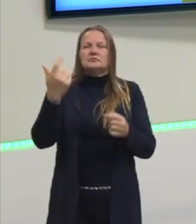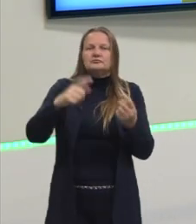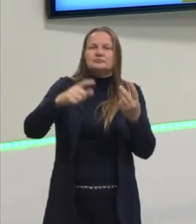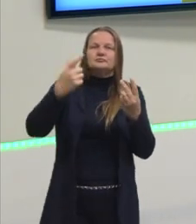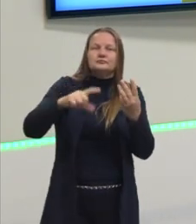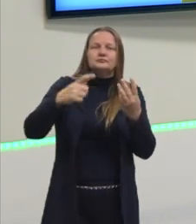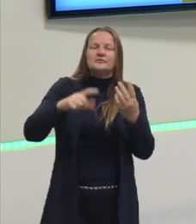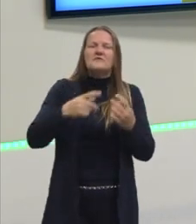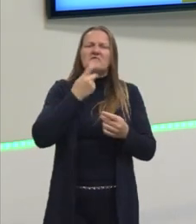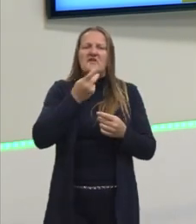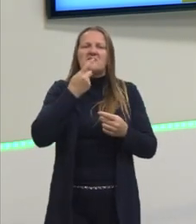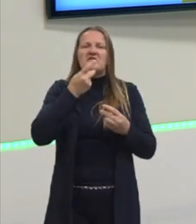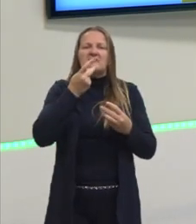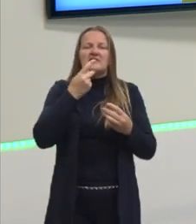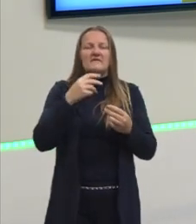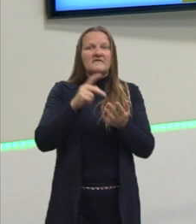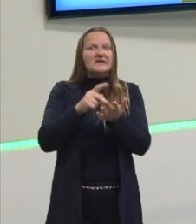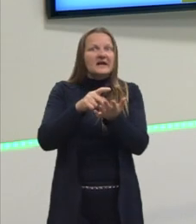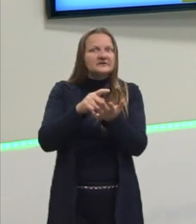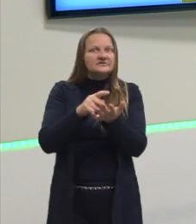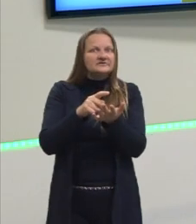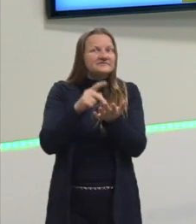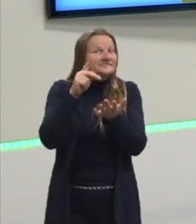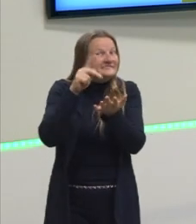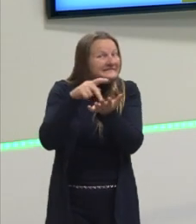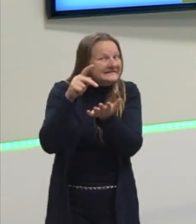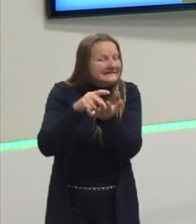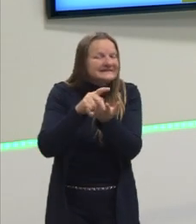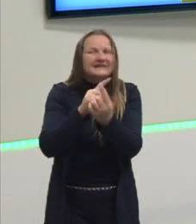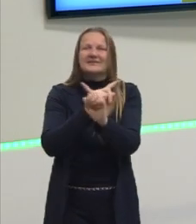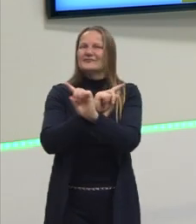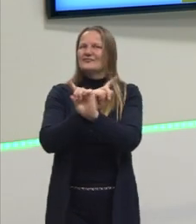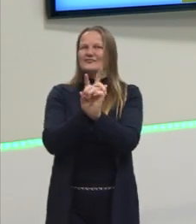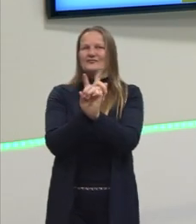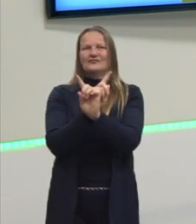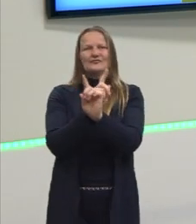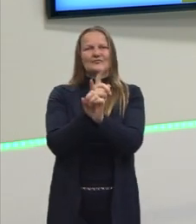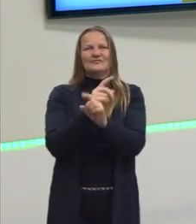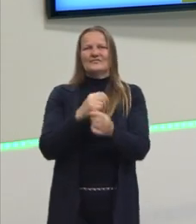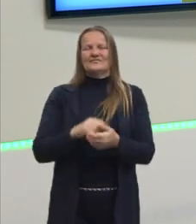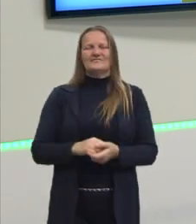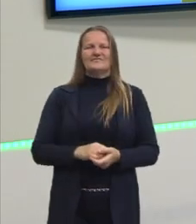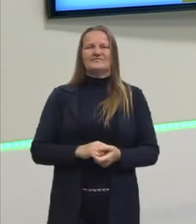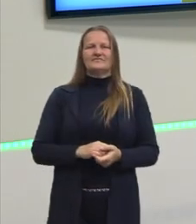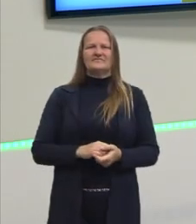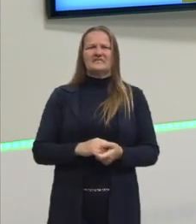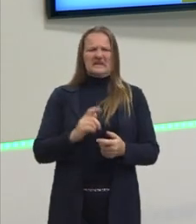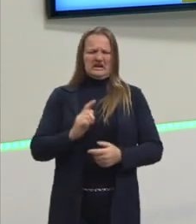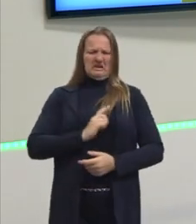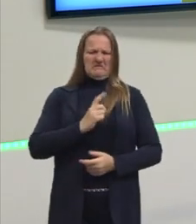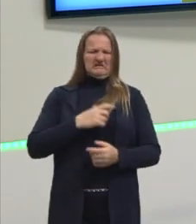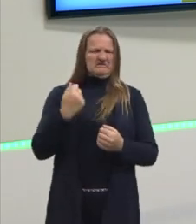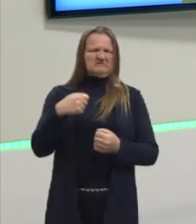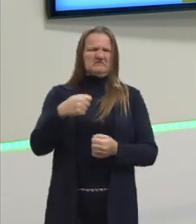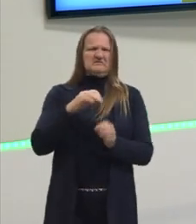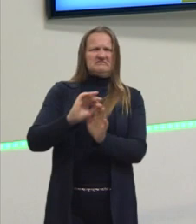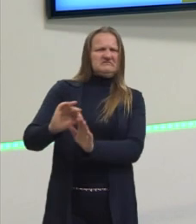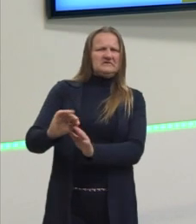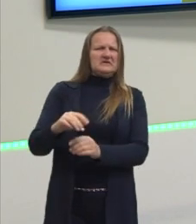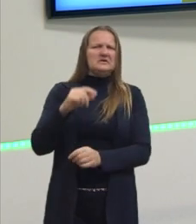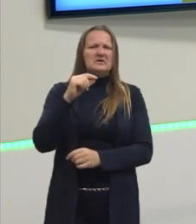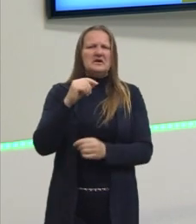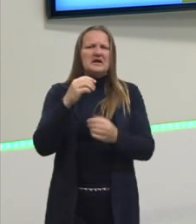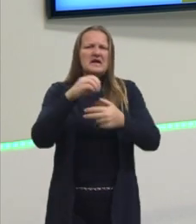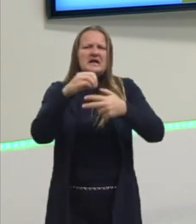fala como uma verdade absoluta. Não, para que estudar gramática? Lá no Enem é